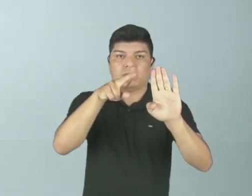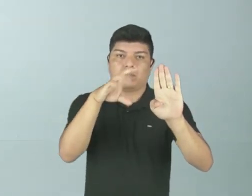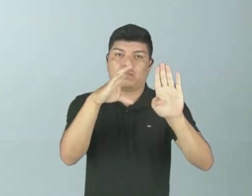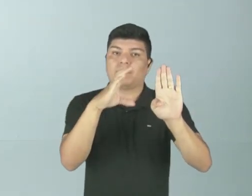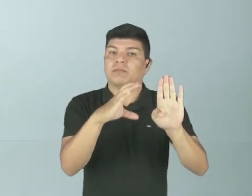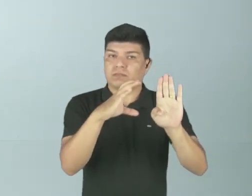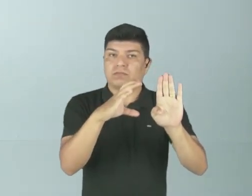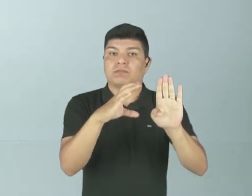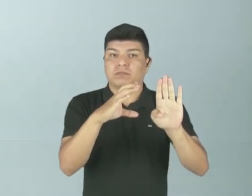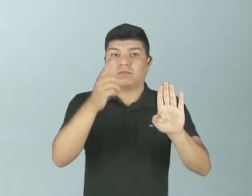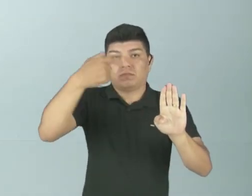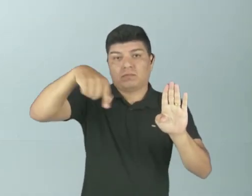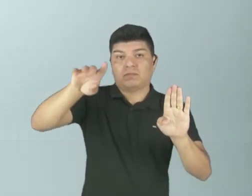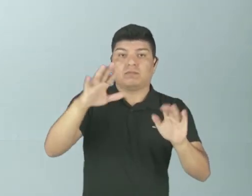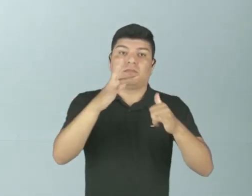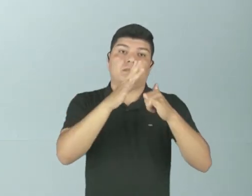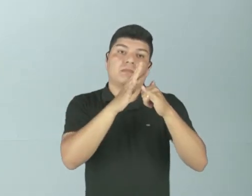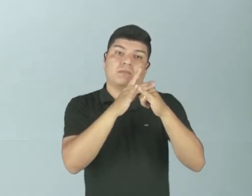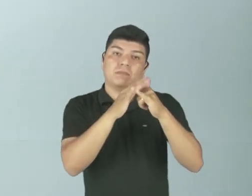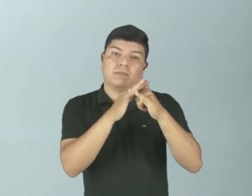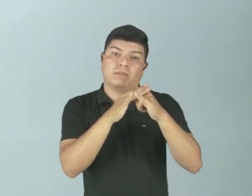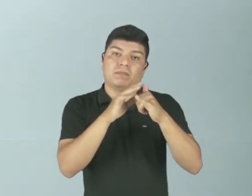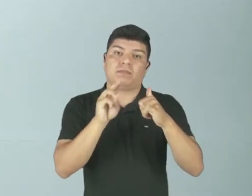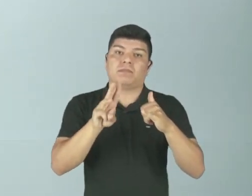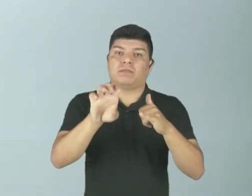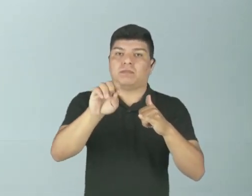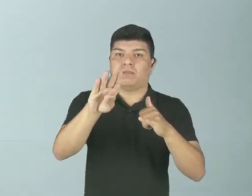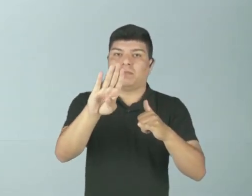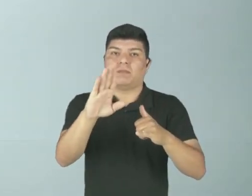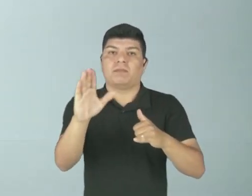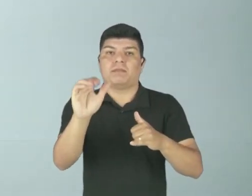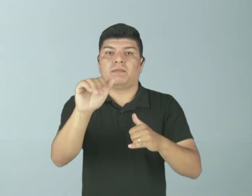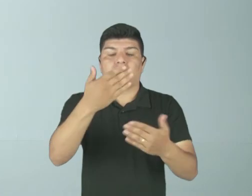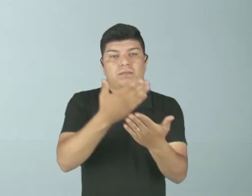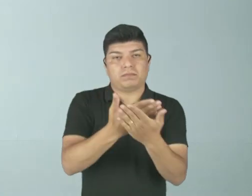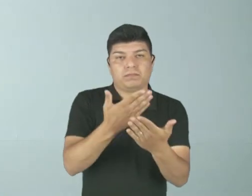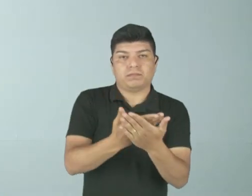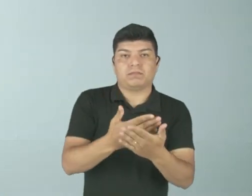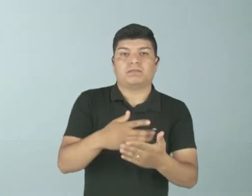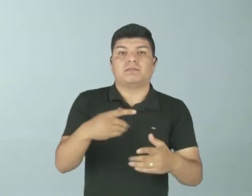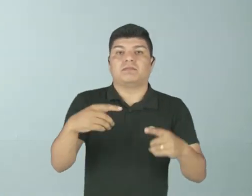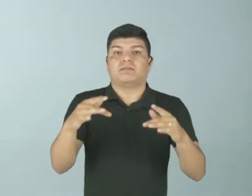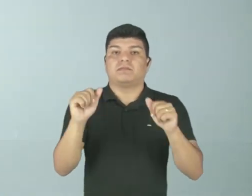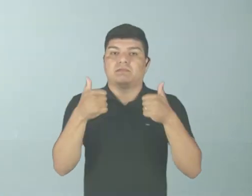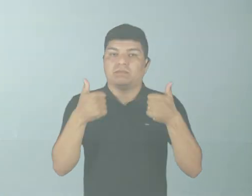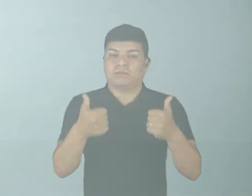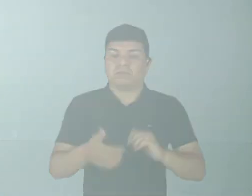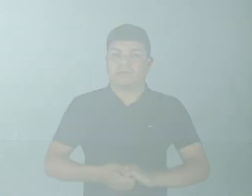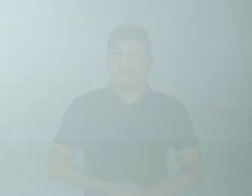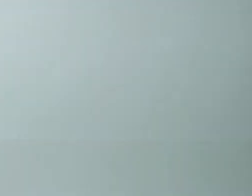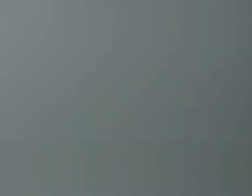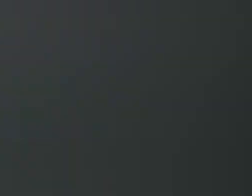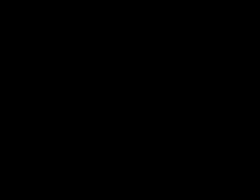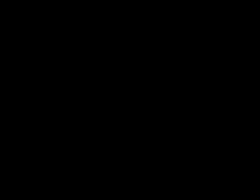Eduque, ou então vá lá no YouTube, coloque webaulasead.se e tenha acesso a conhecimento religioso. Tchau!